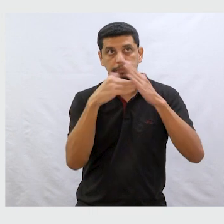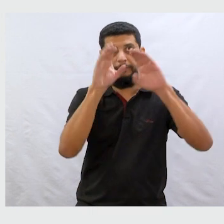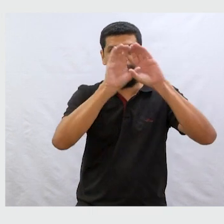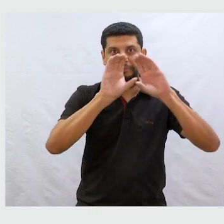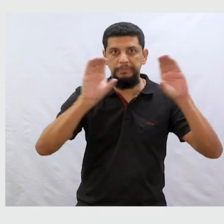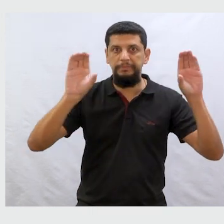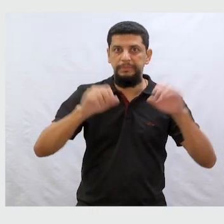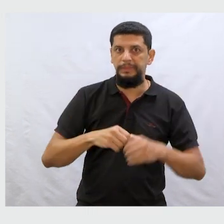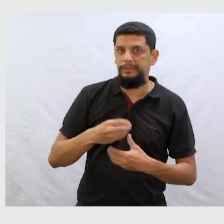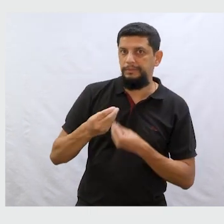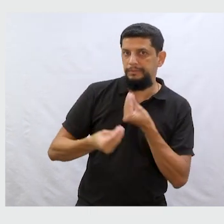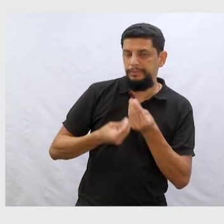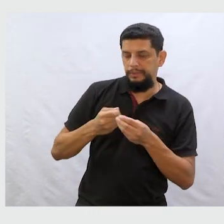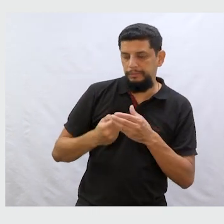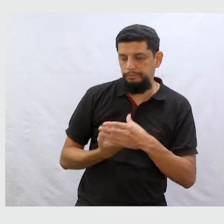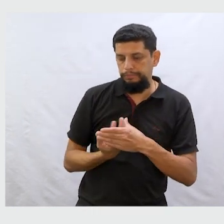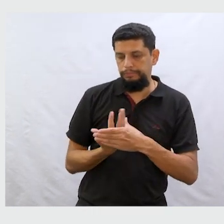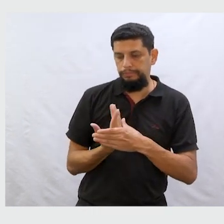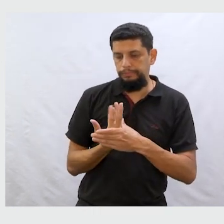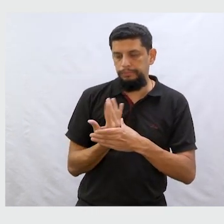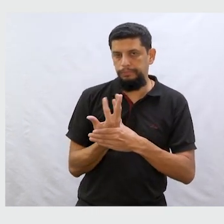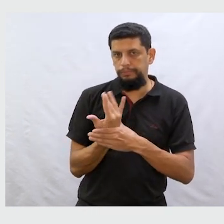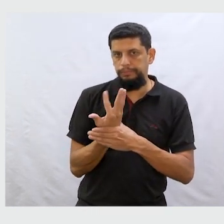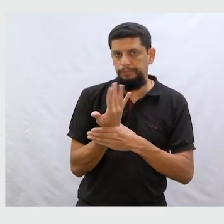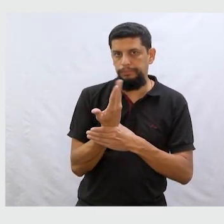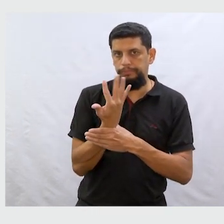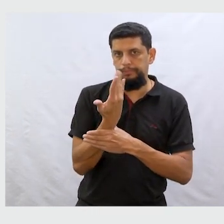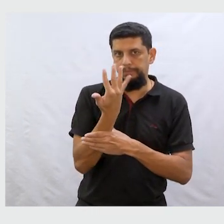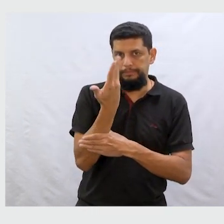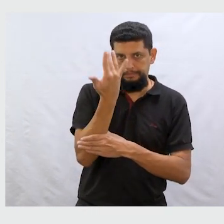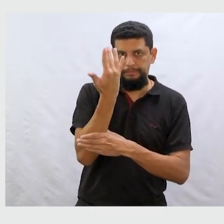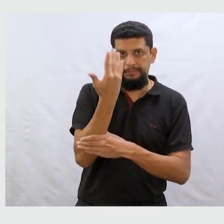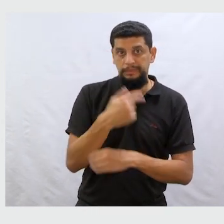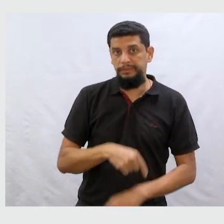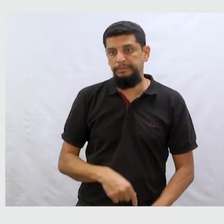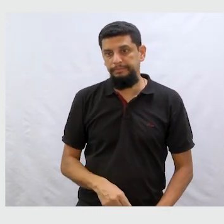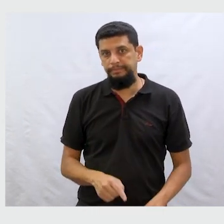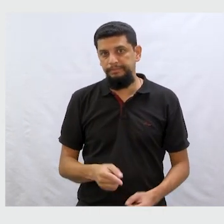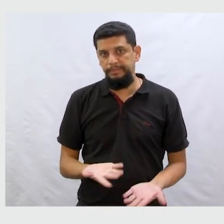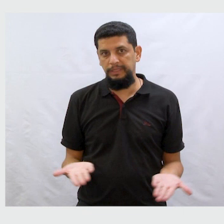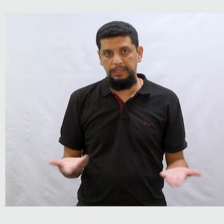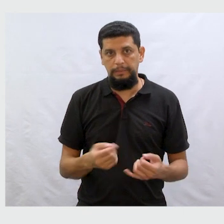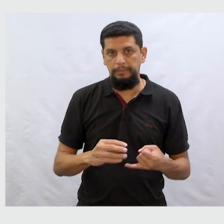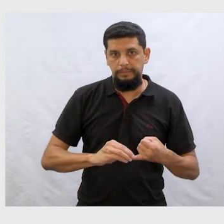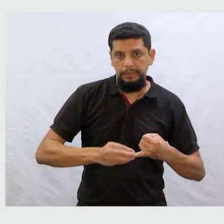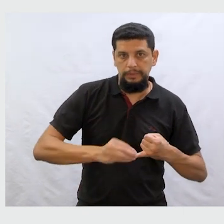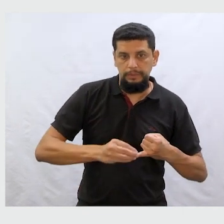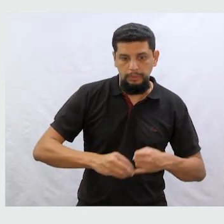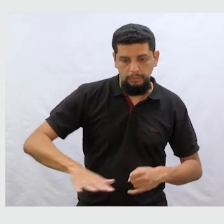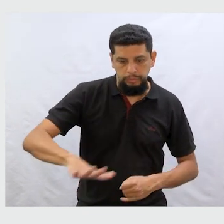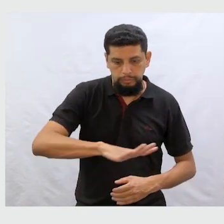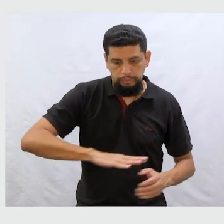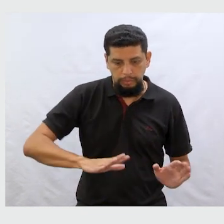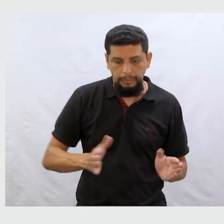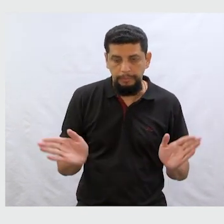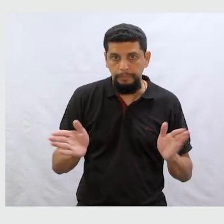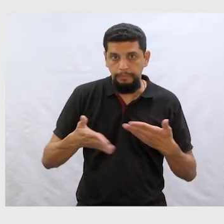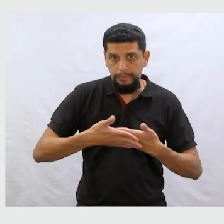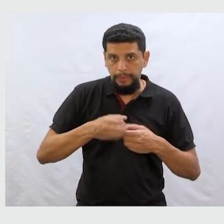além. Como a planta irá crescer até aproximadamente 20 mil pés de altura, não plante esses feijões em ambientes fechados.